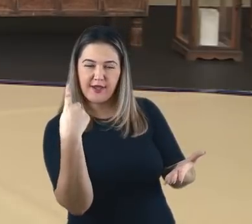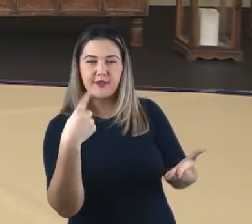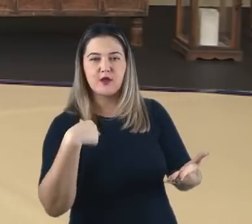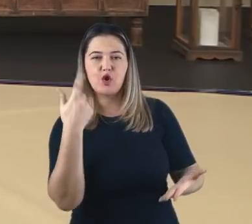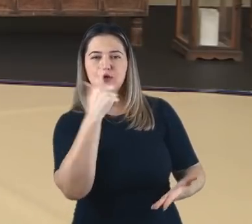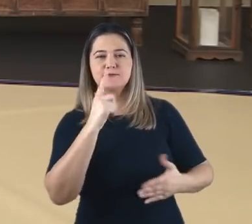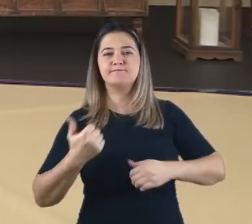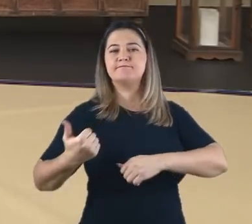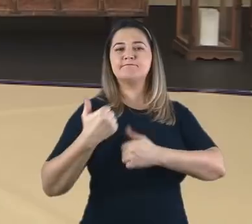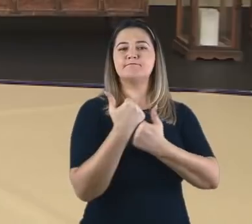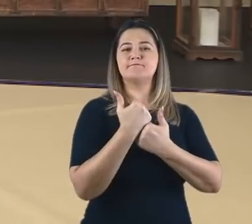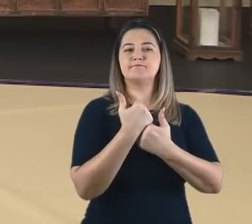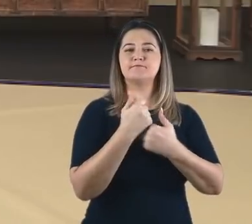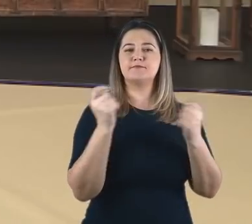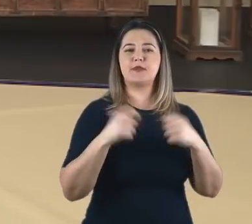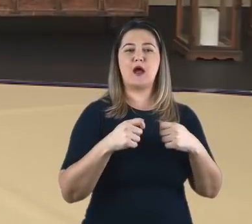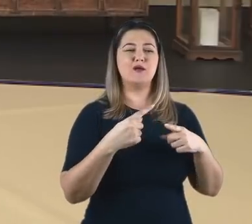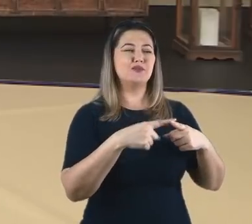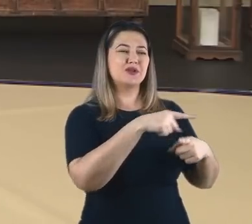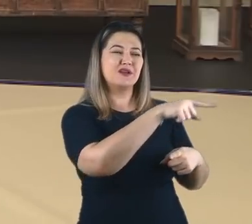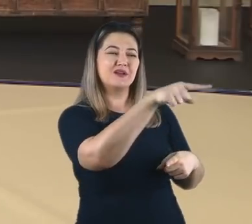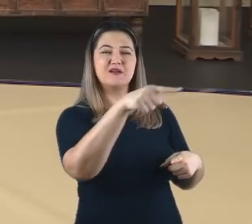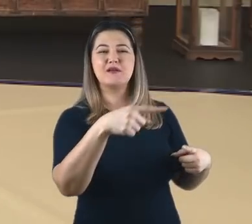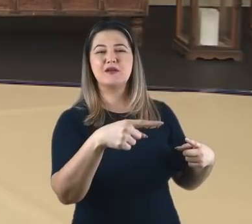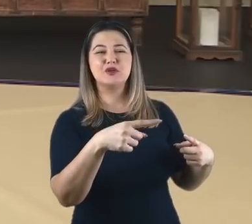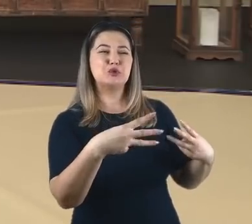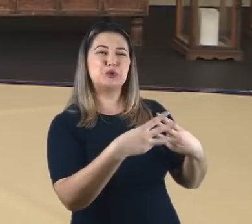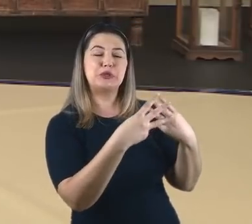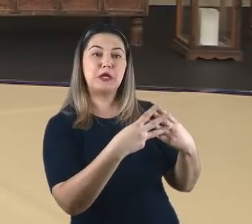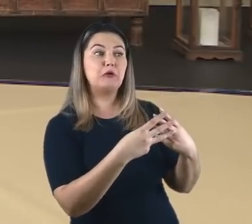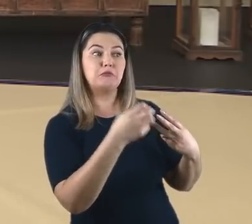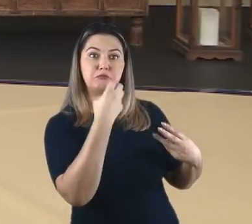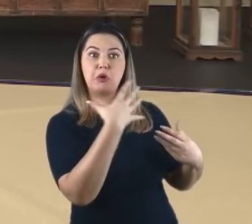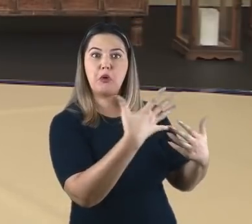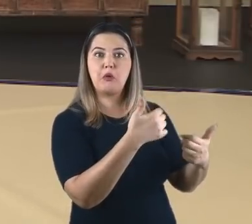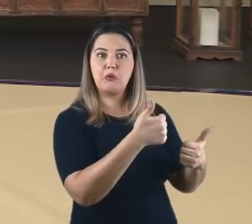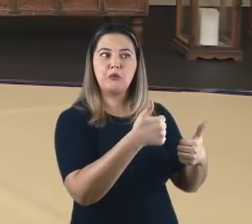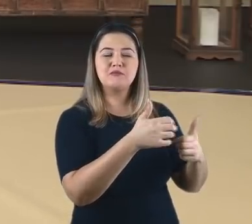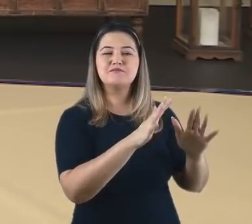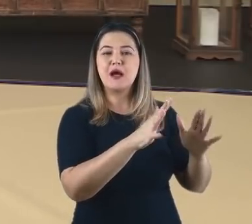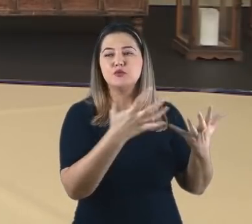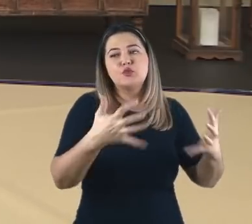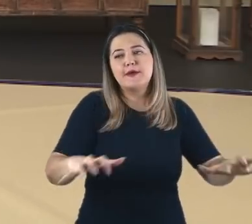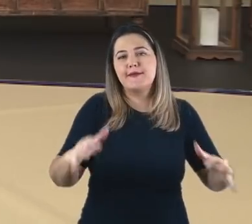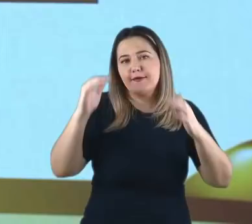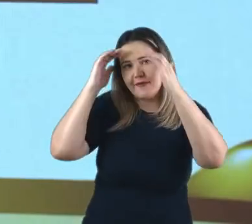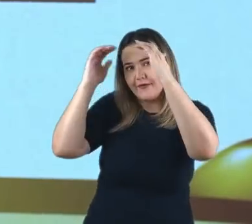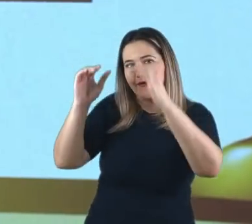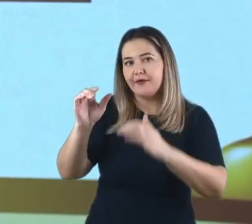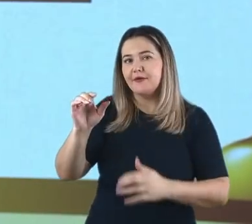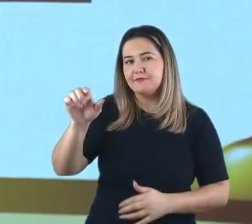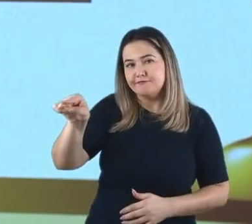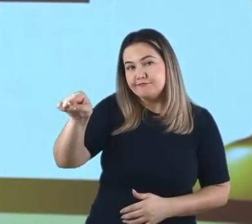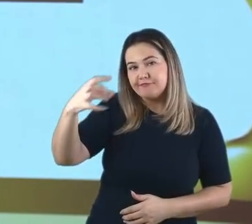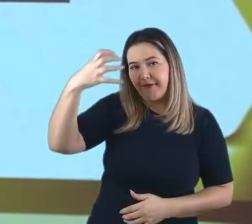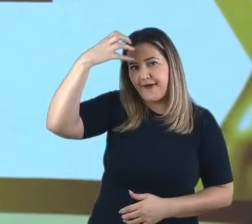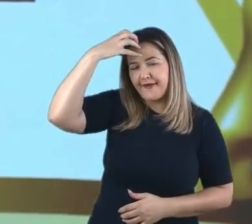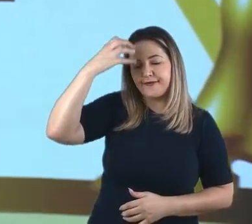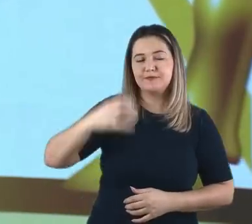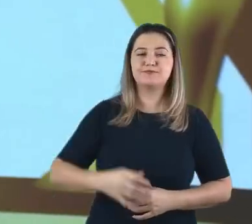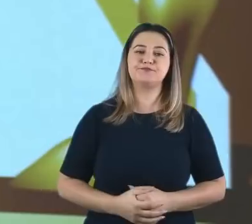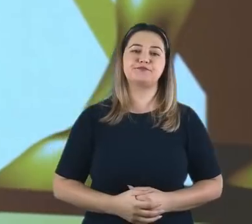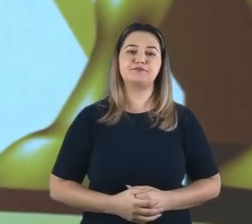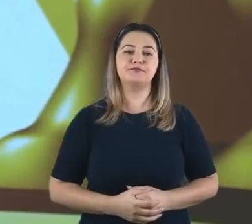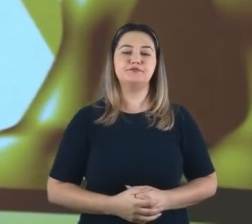hebreus competentes que atrapalhavam os planos deles de ocuparem cargos mais altos. A história continua em Daniel